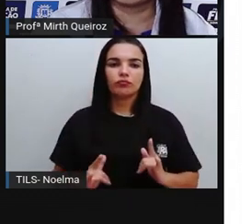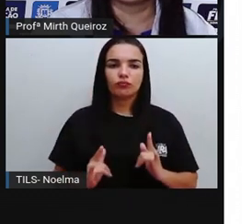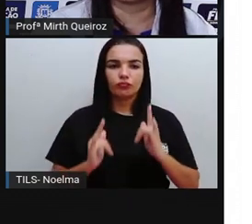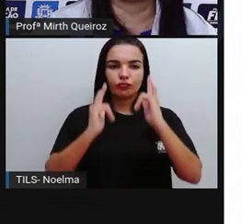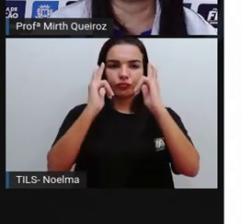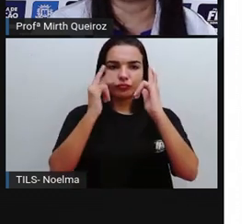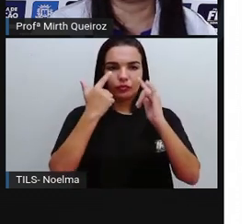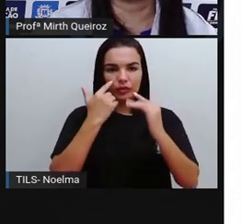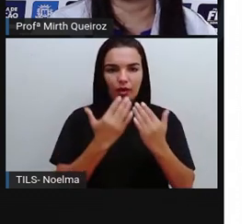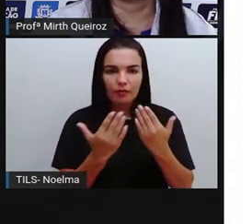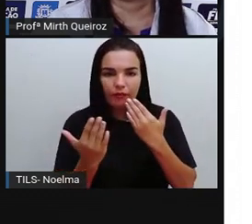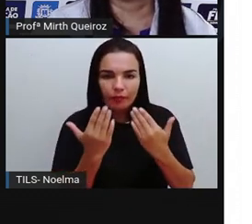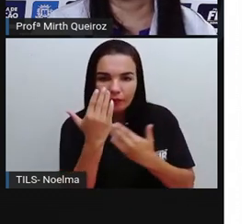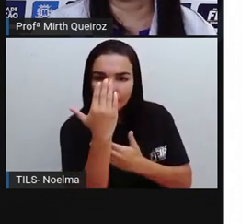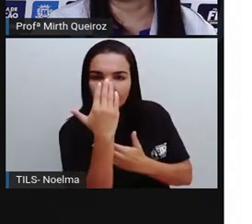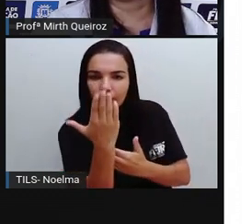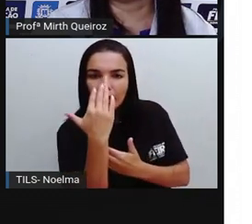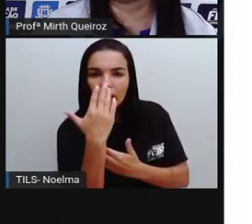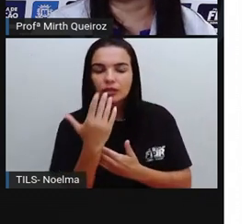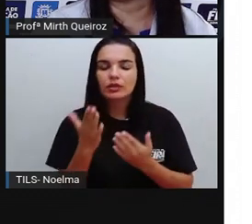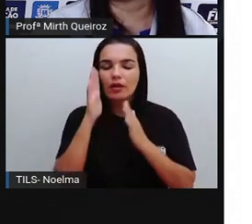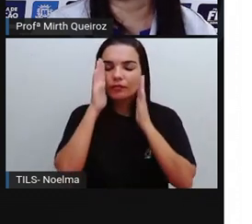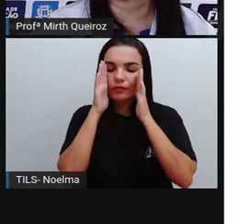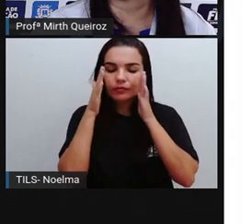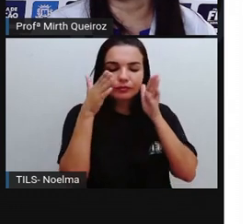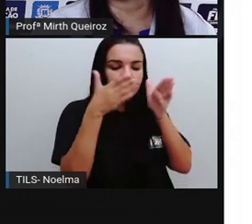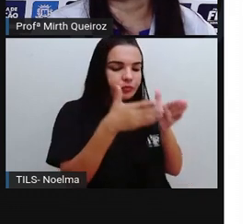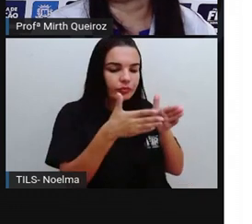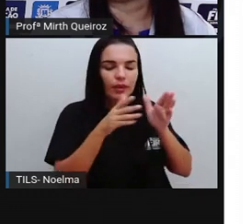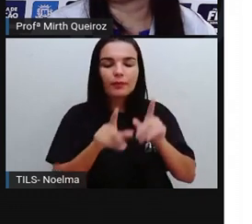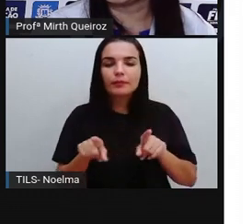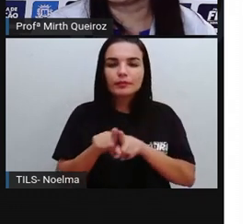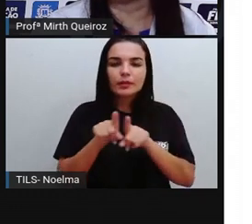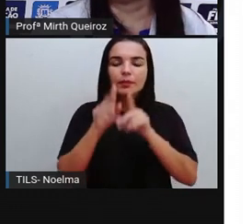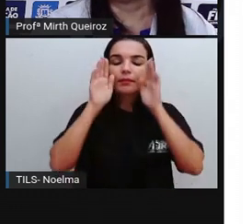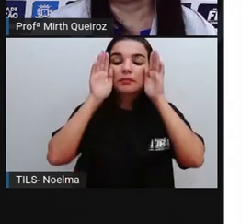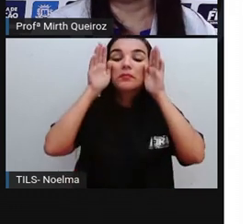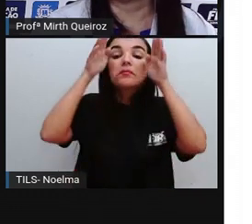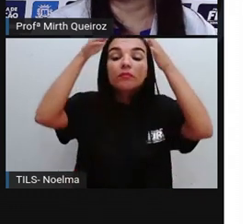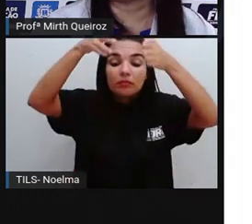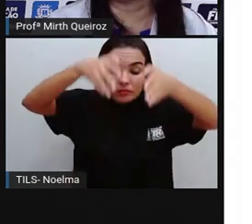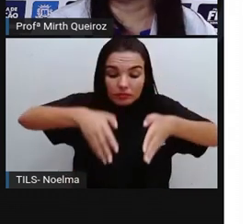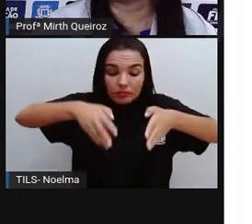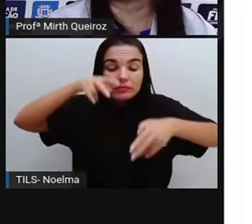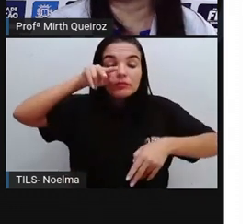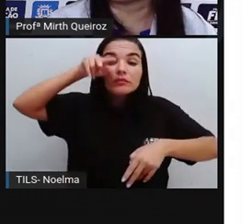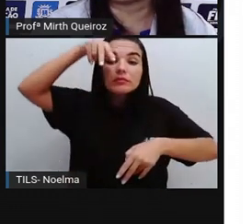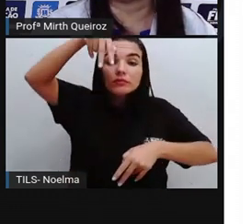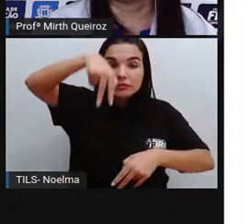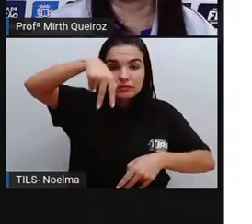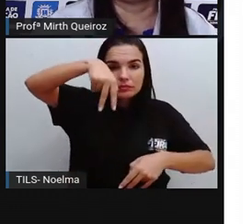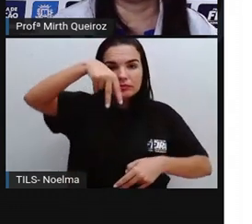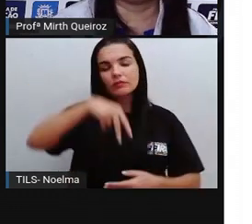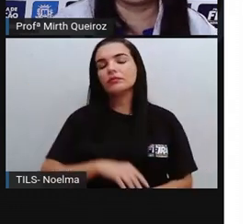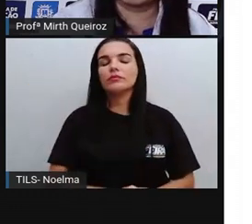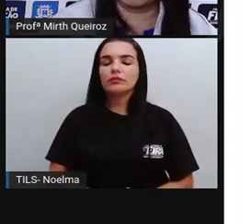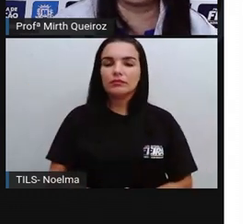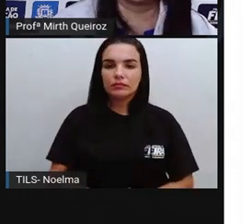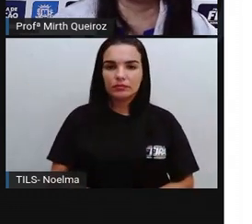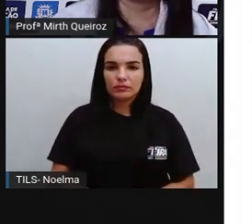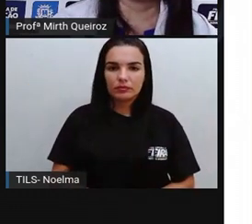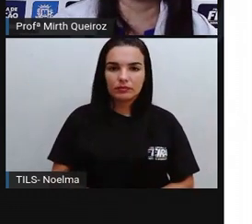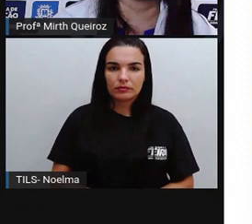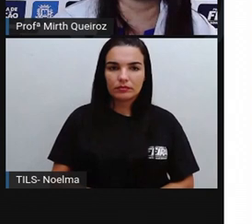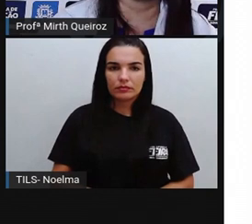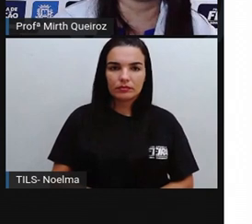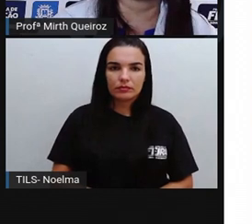frontal, que é de frente. Visão oblíqua, que é de cima na diagonal. E a visão vertical, que é uma visão